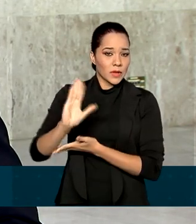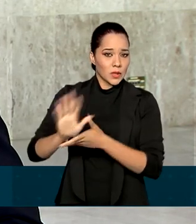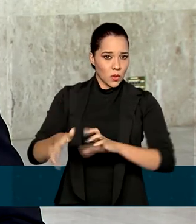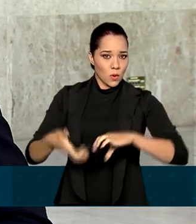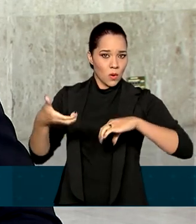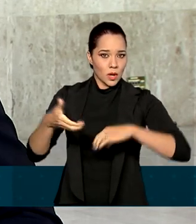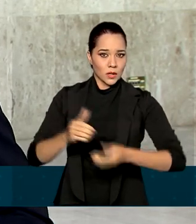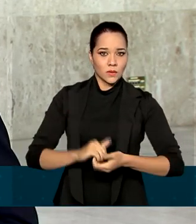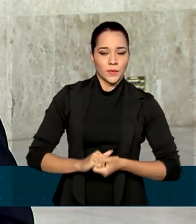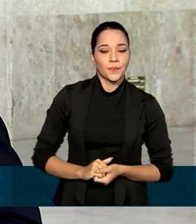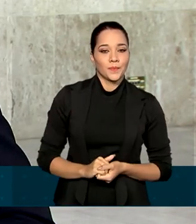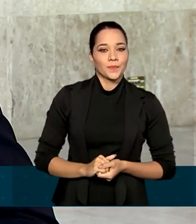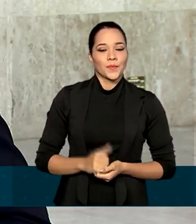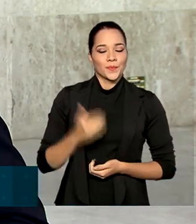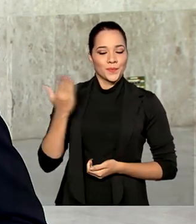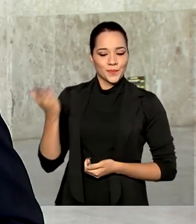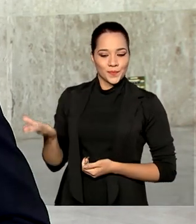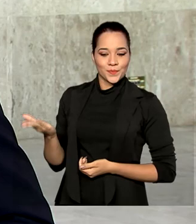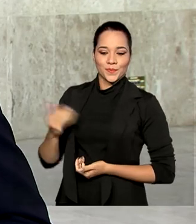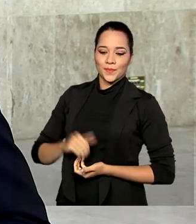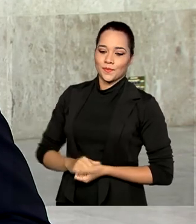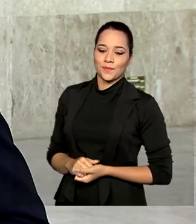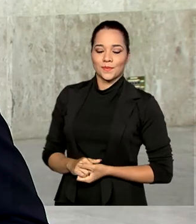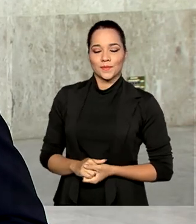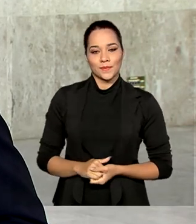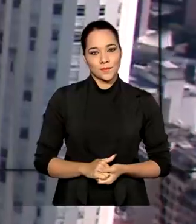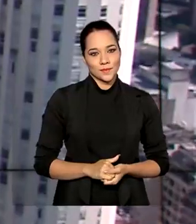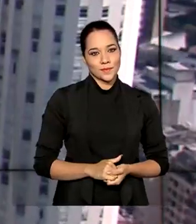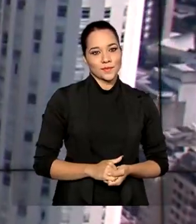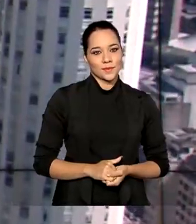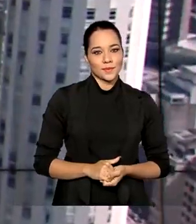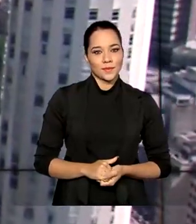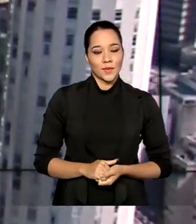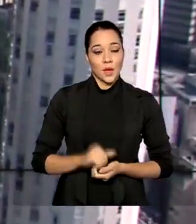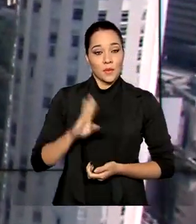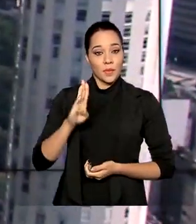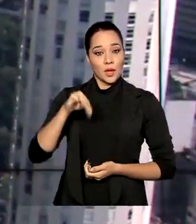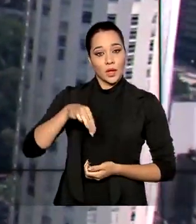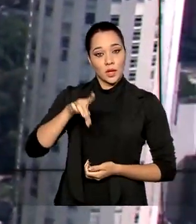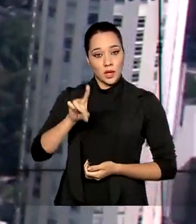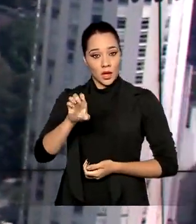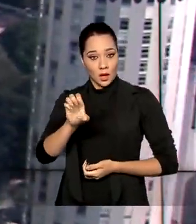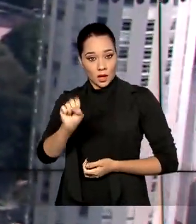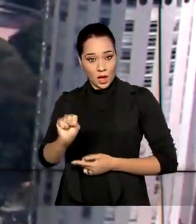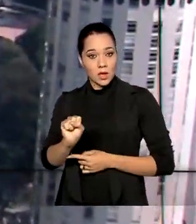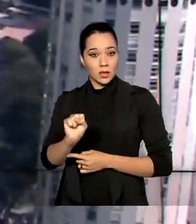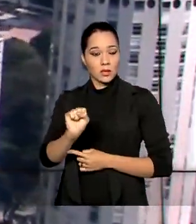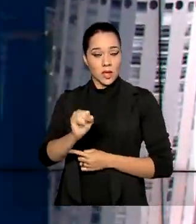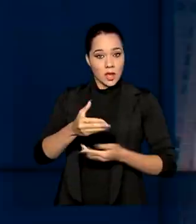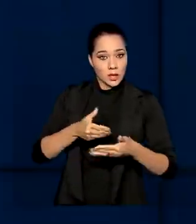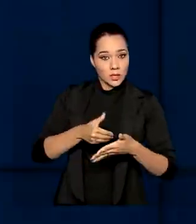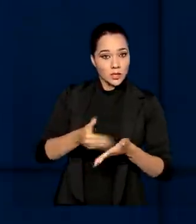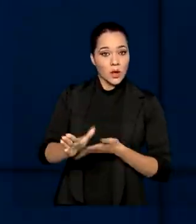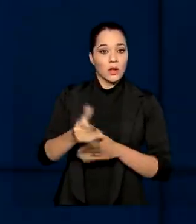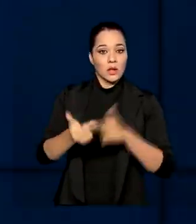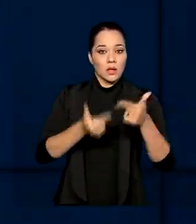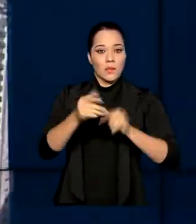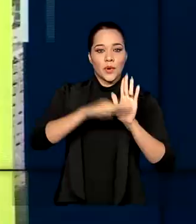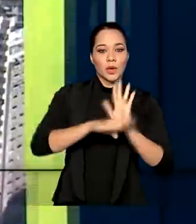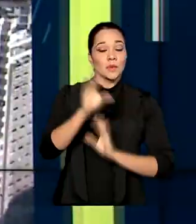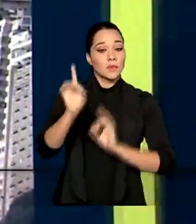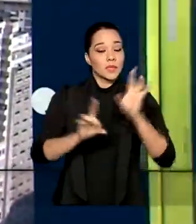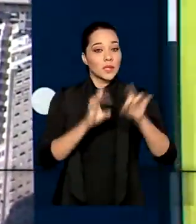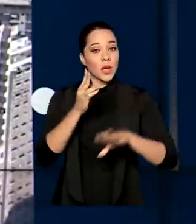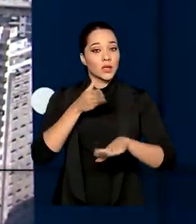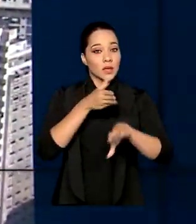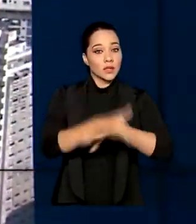Congresso Nacional. Glauco de Queiroz para o governo agora. O BNDES iniciou as operações do Programa Especial de